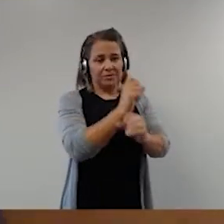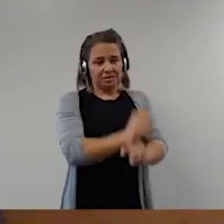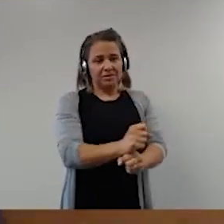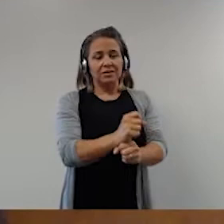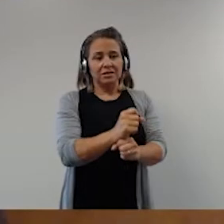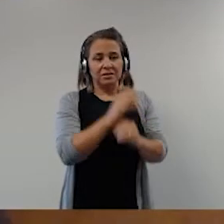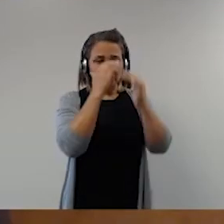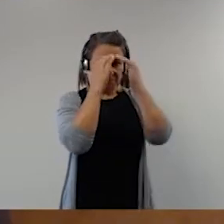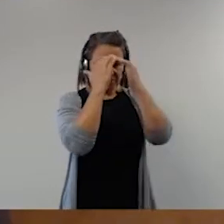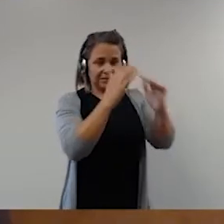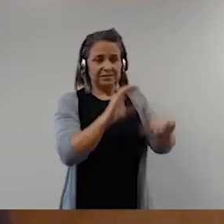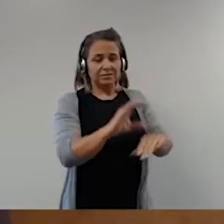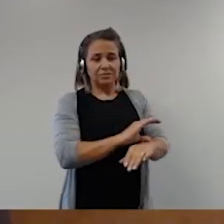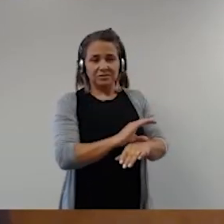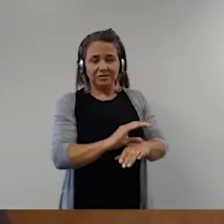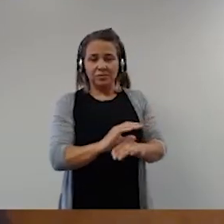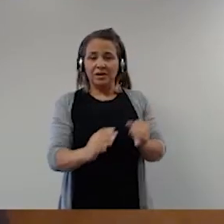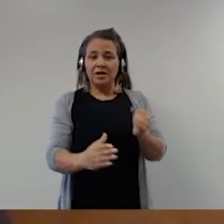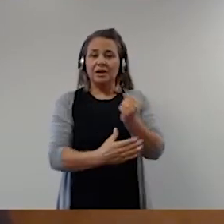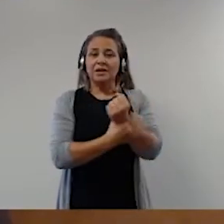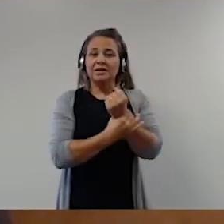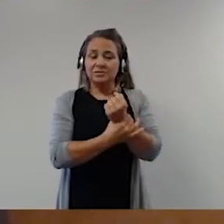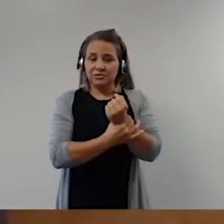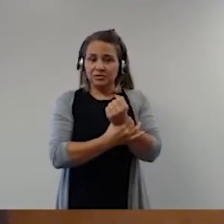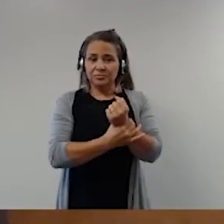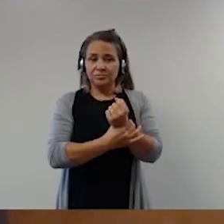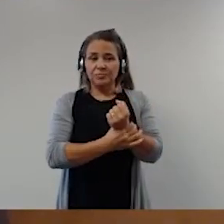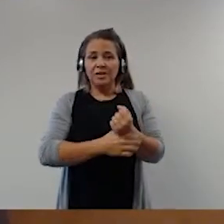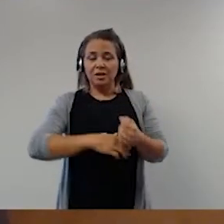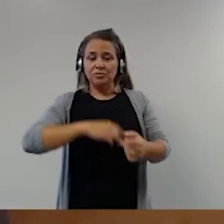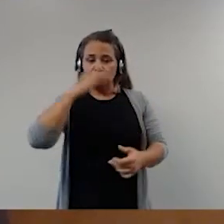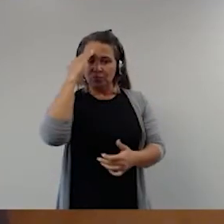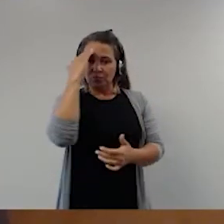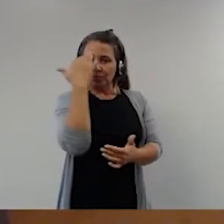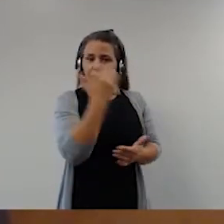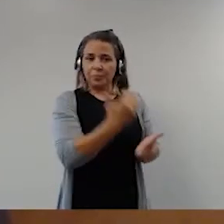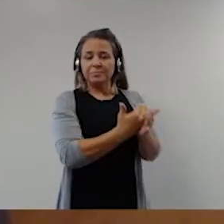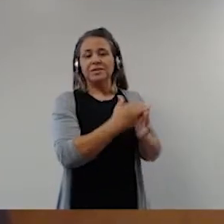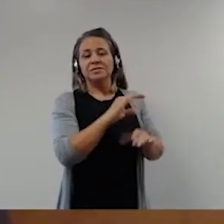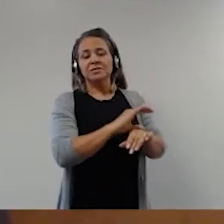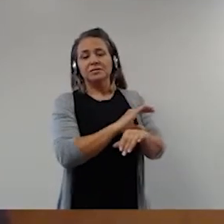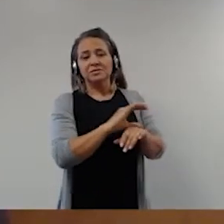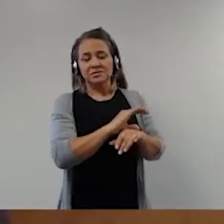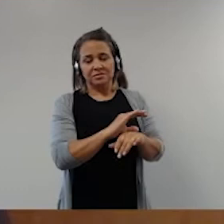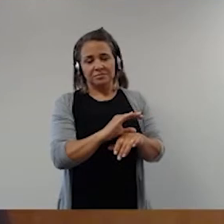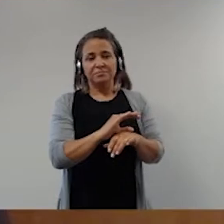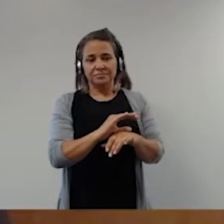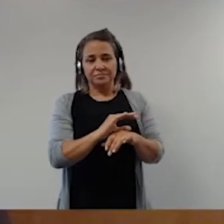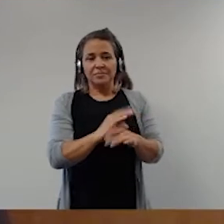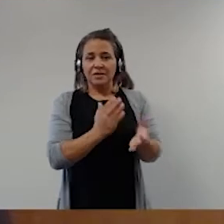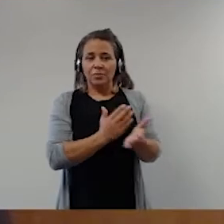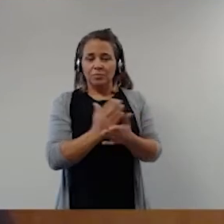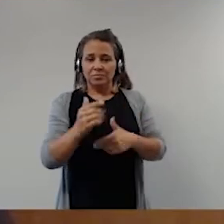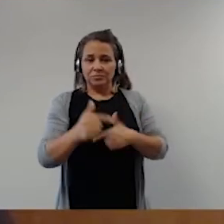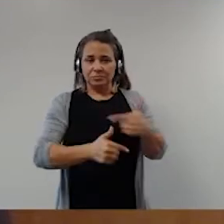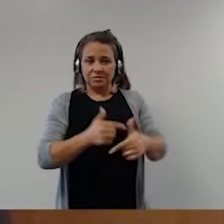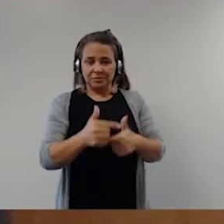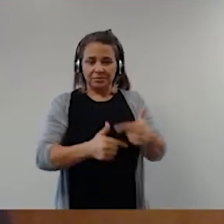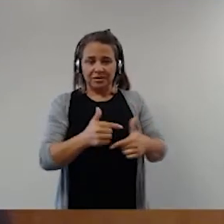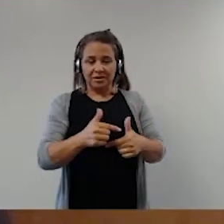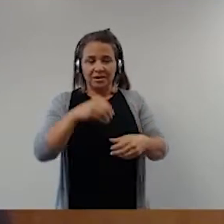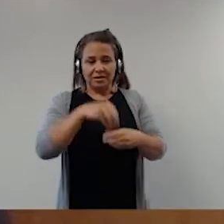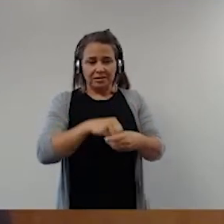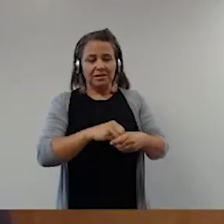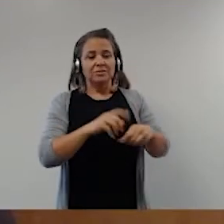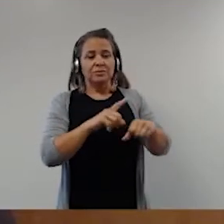Constituição. A garantia do cumprimento da Constituição é missão precípua, nos termos do artigo